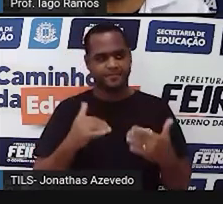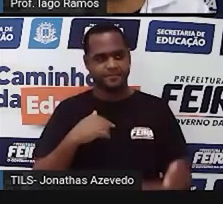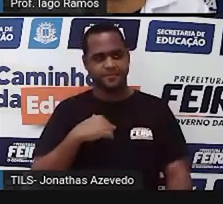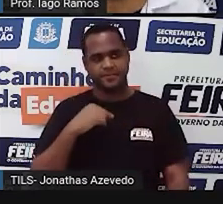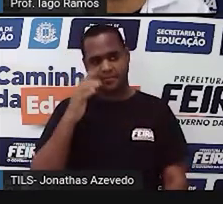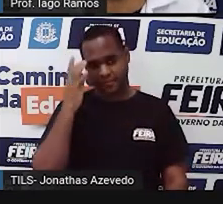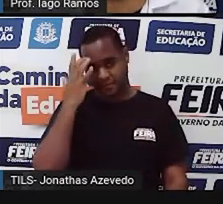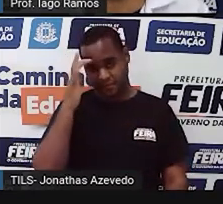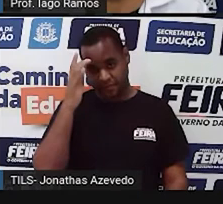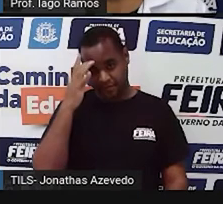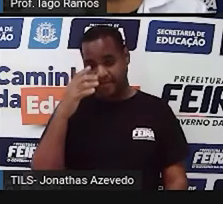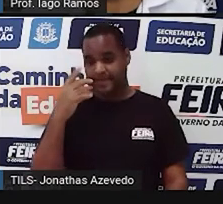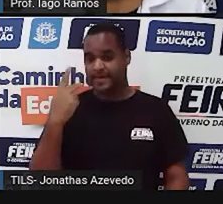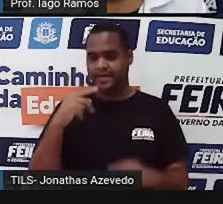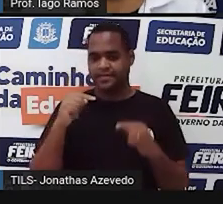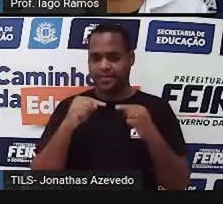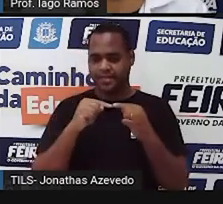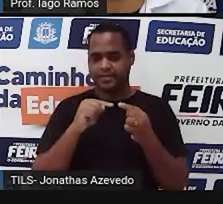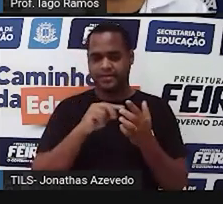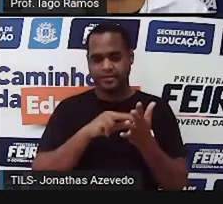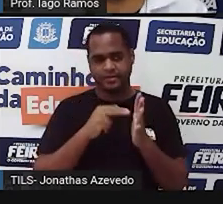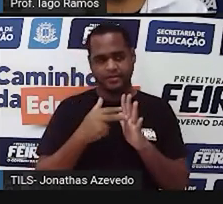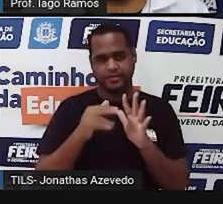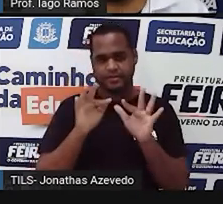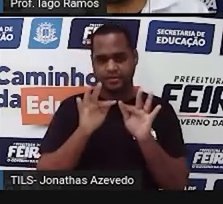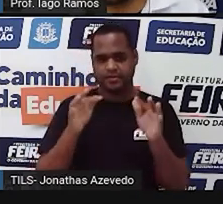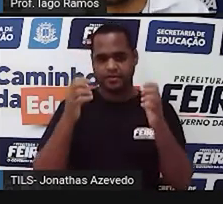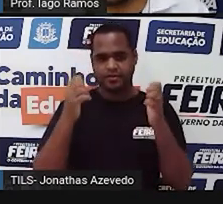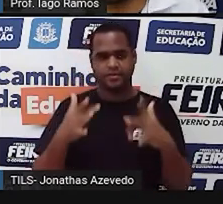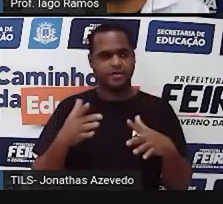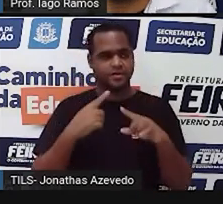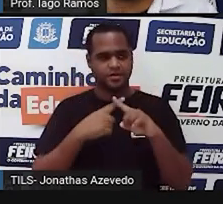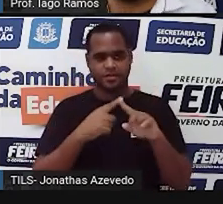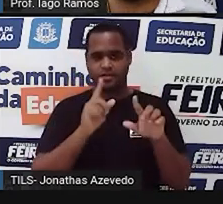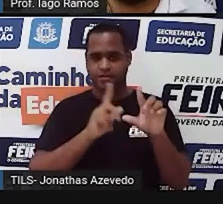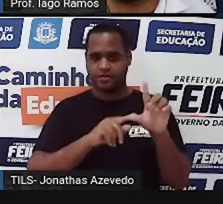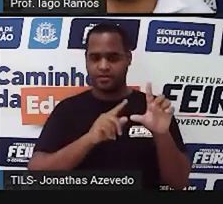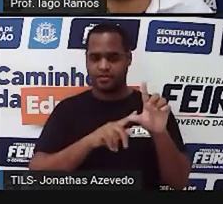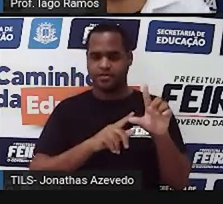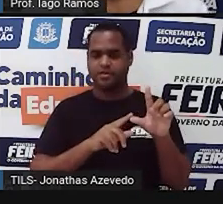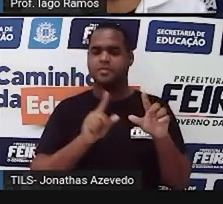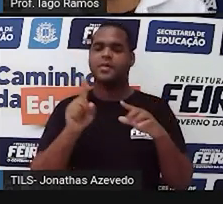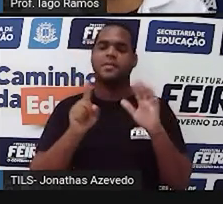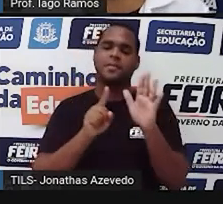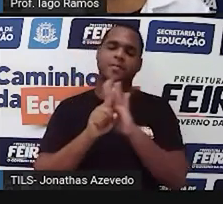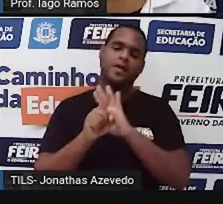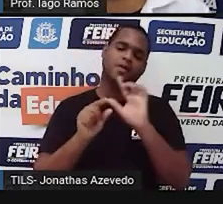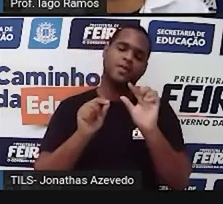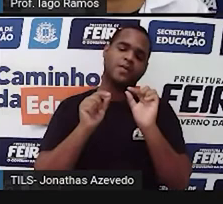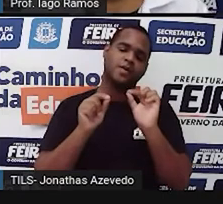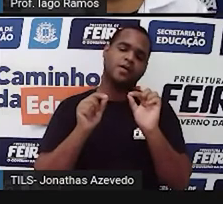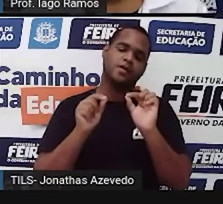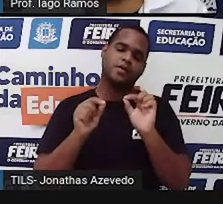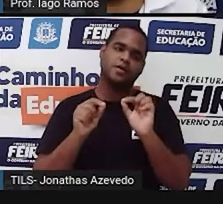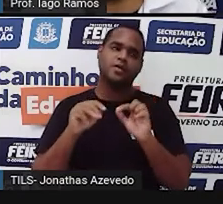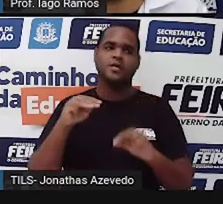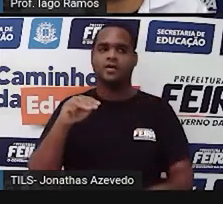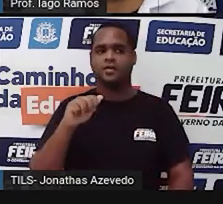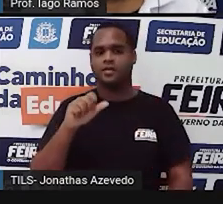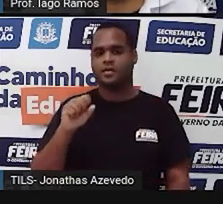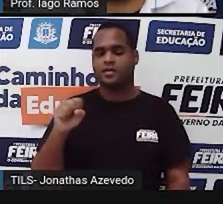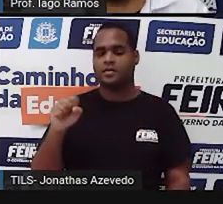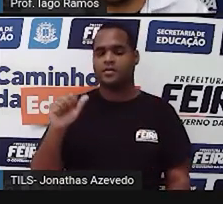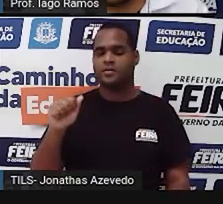E elas estão simbolizadas ali com a letra X. E a pergunta é, qual é a massa